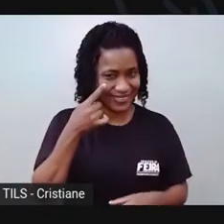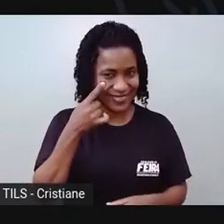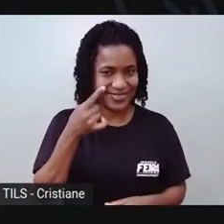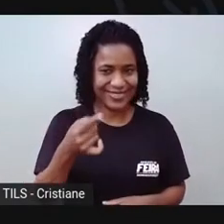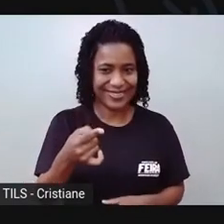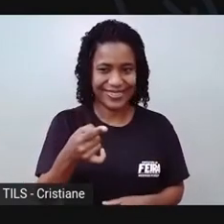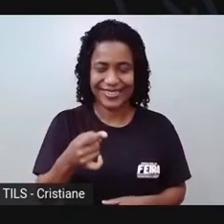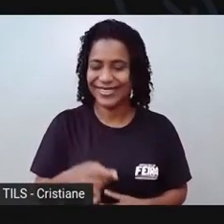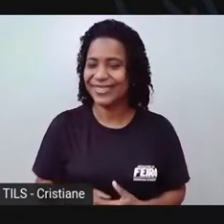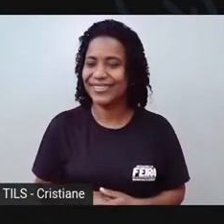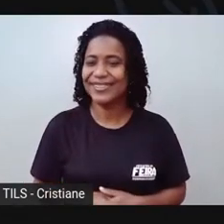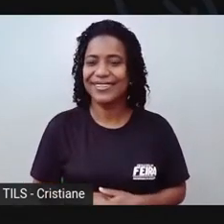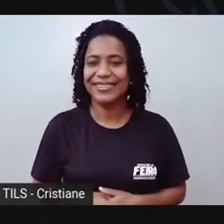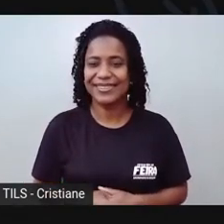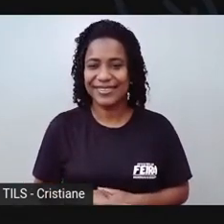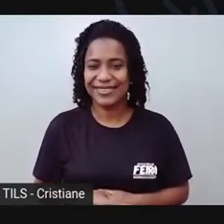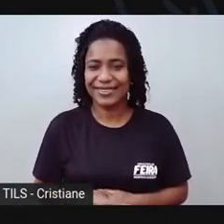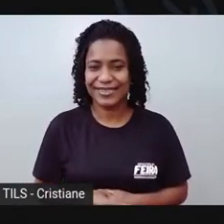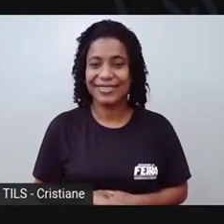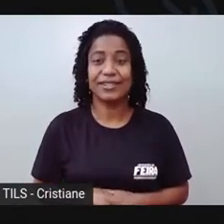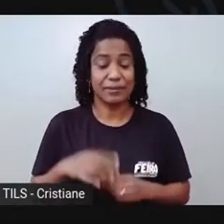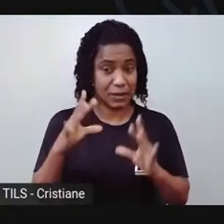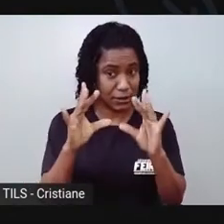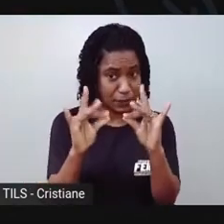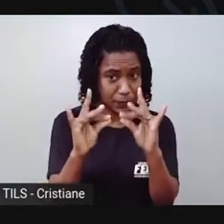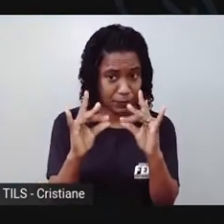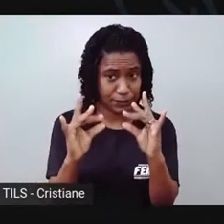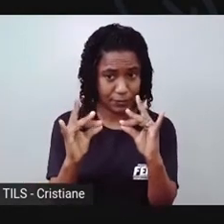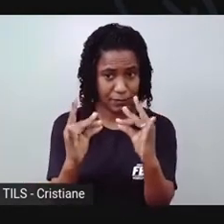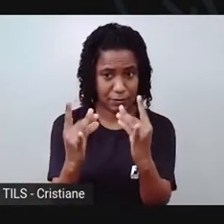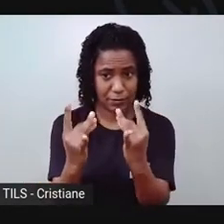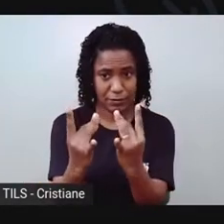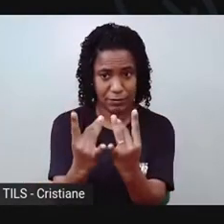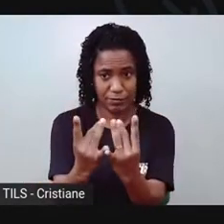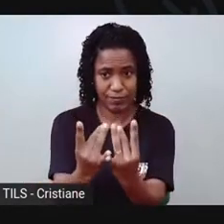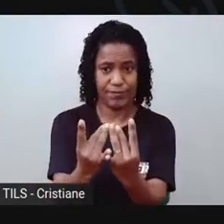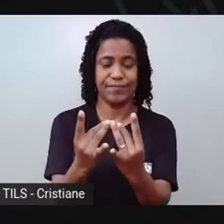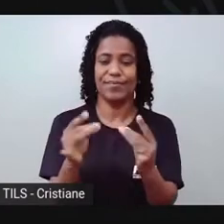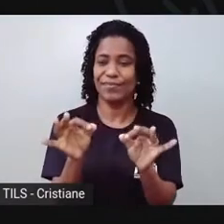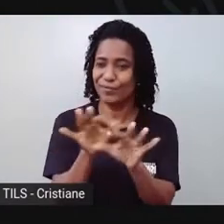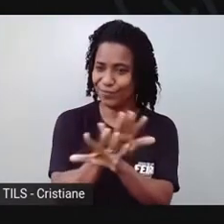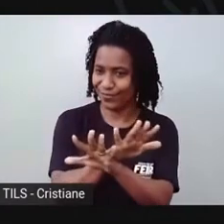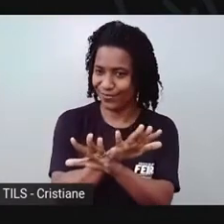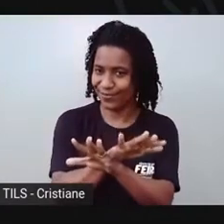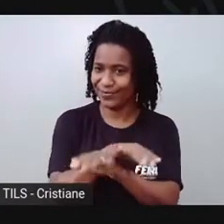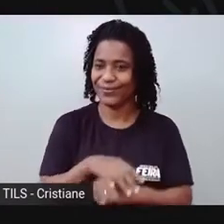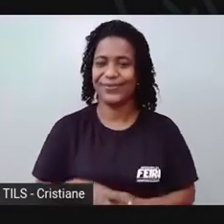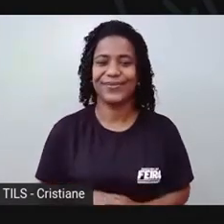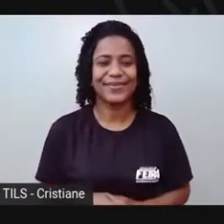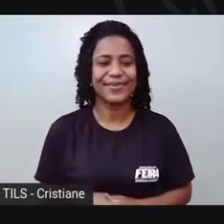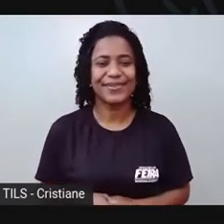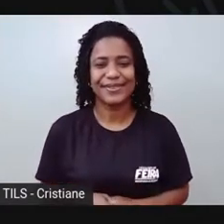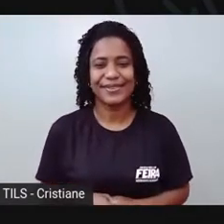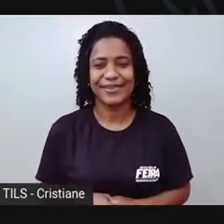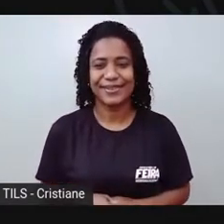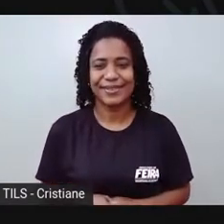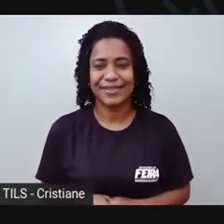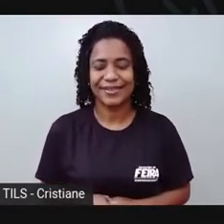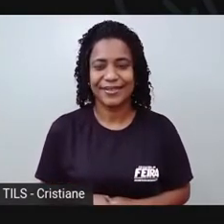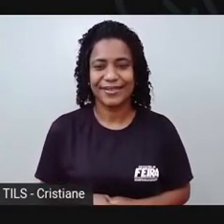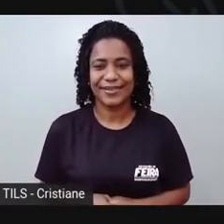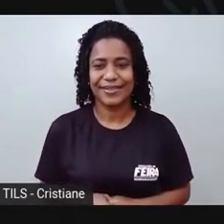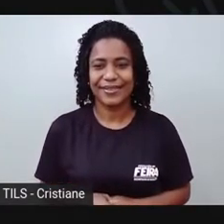Isso! Cola! Dá uma apertadinha! Aê! Prontinho! Deixa eu ver qual outra